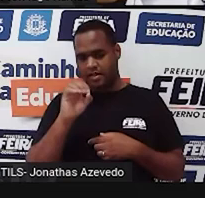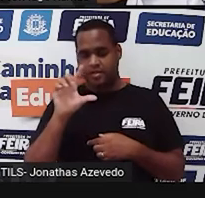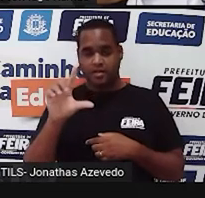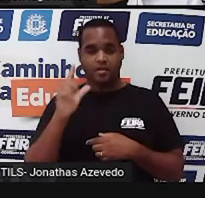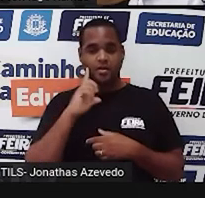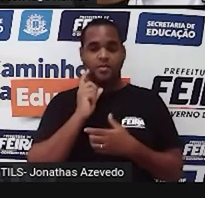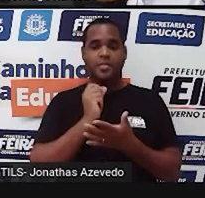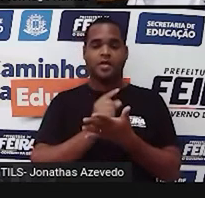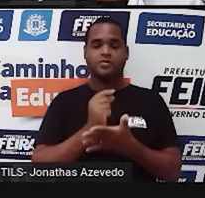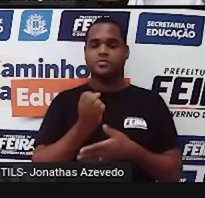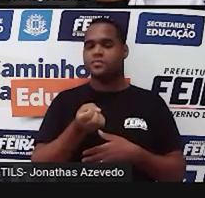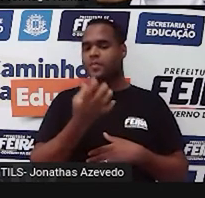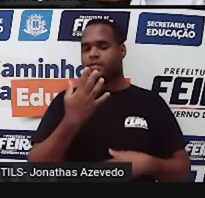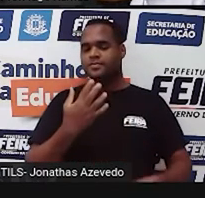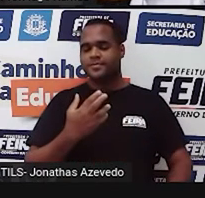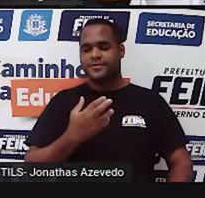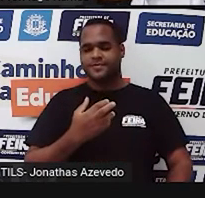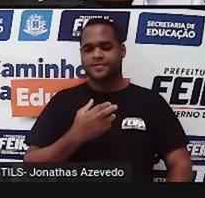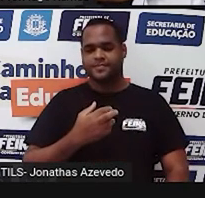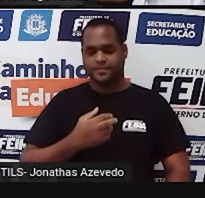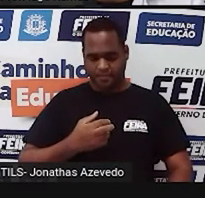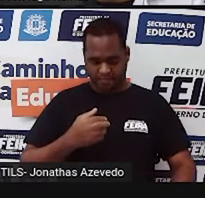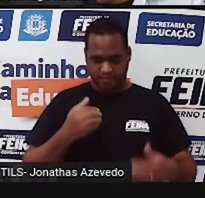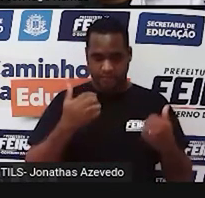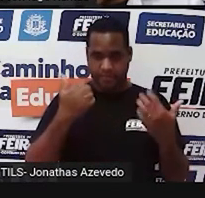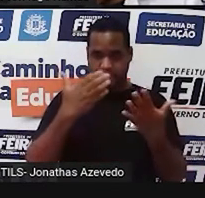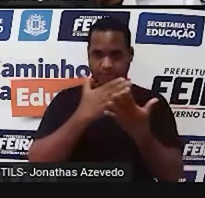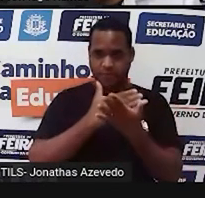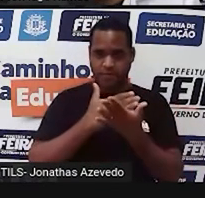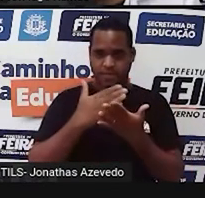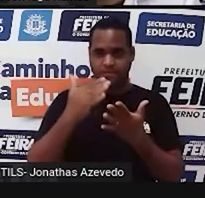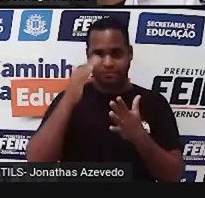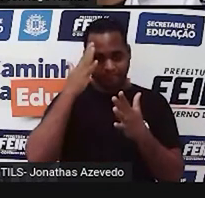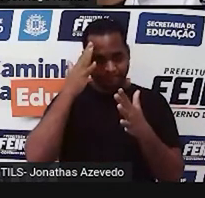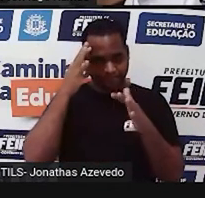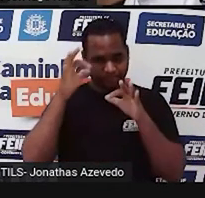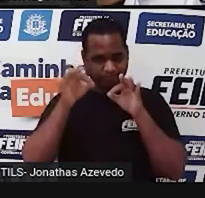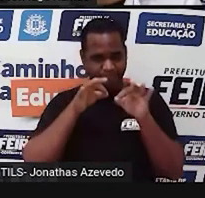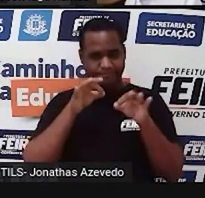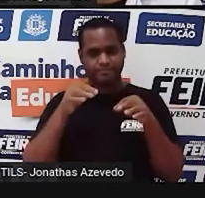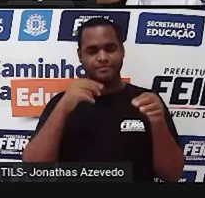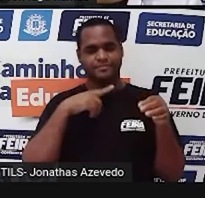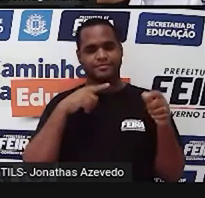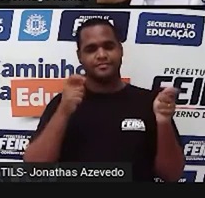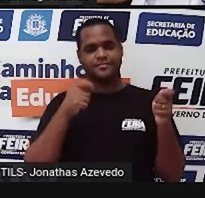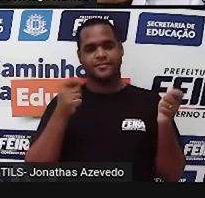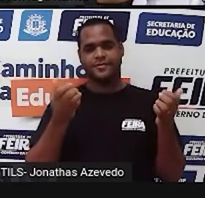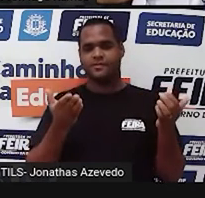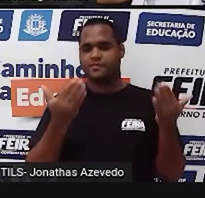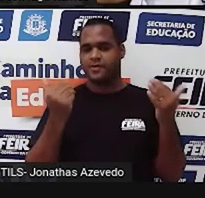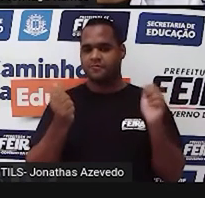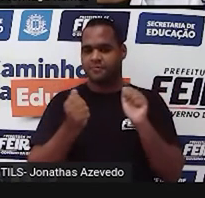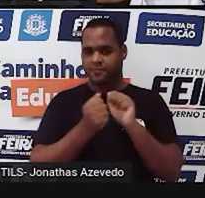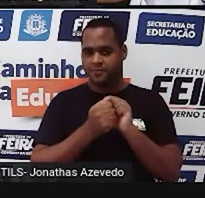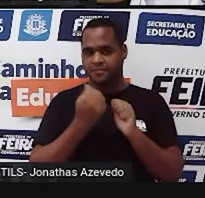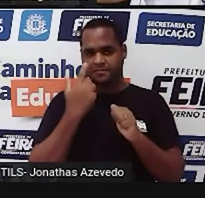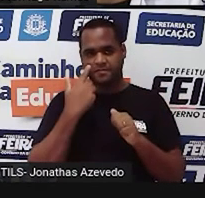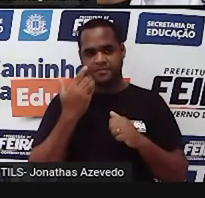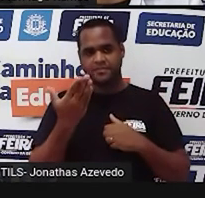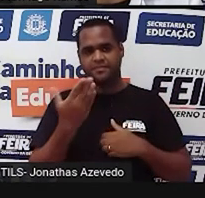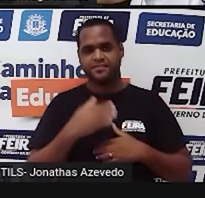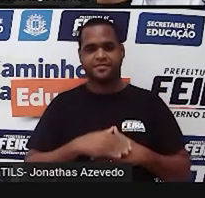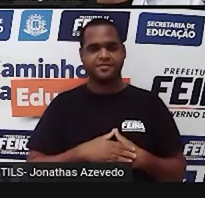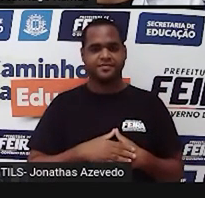esse abastecimento? Beleza? Então a gente vai começar a construir o raciocínio por aí. Vem comigo, olha só,